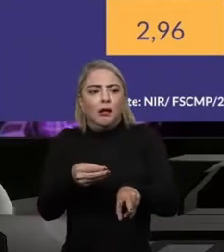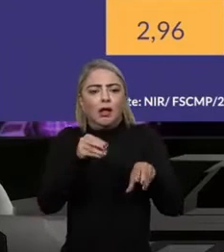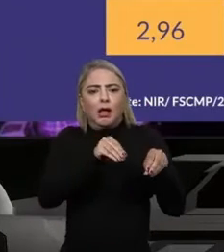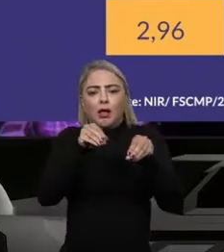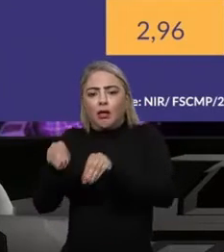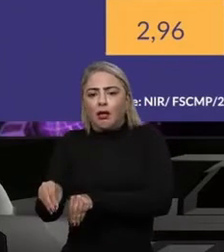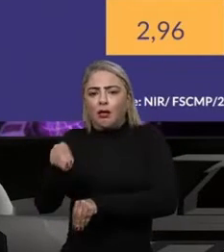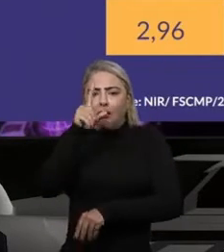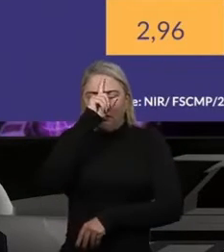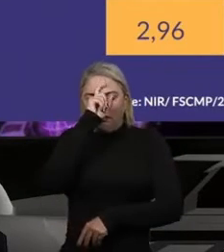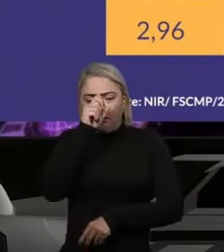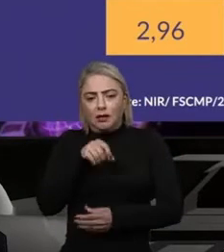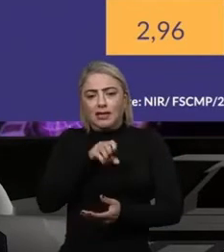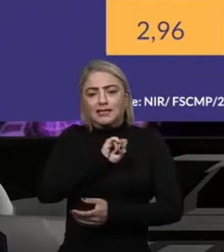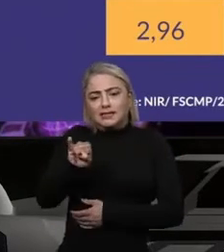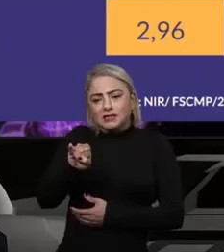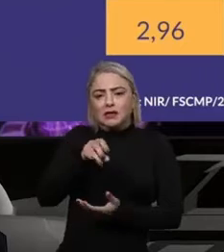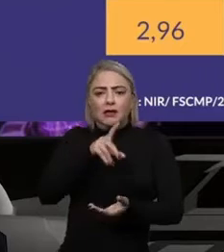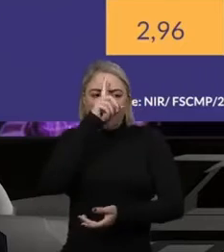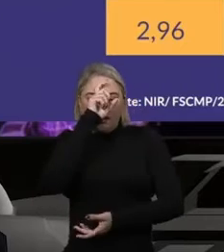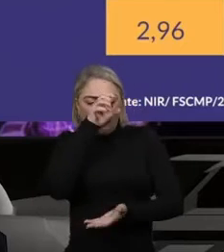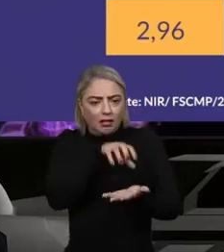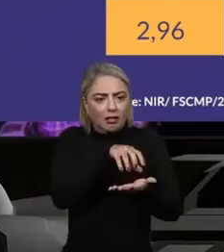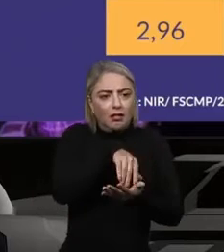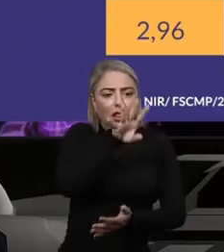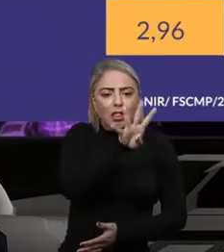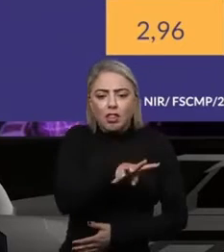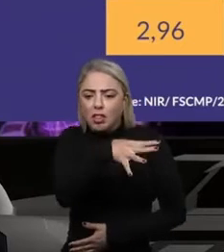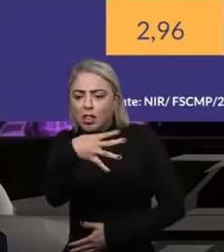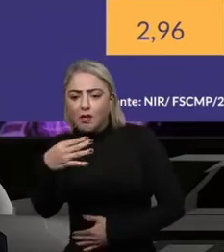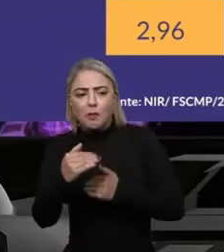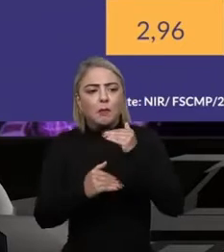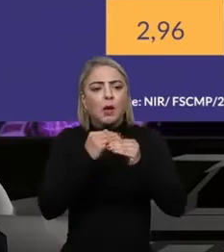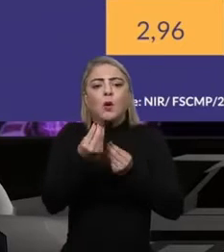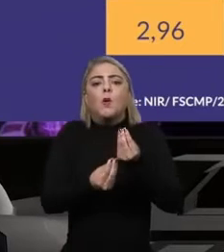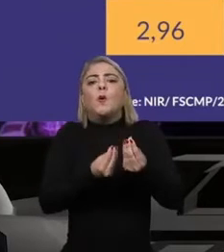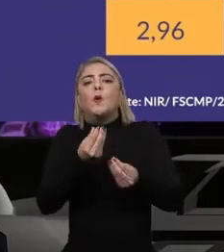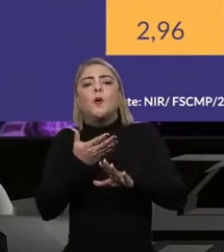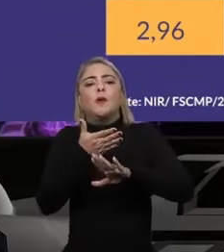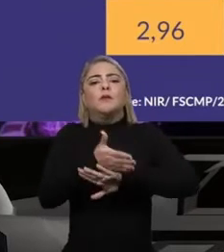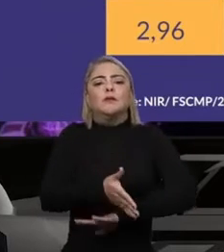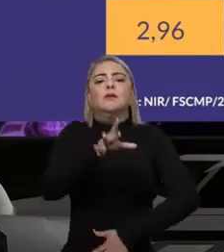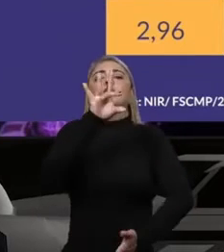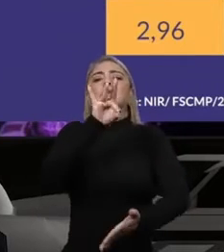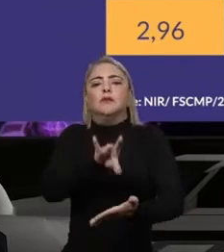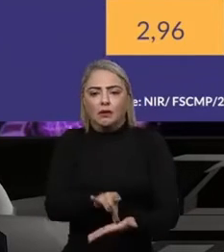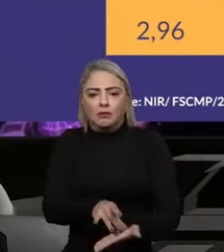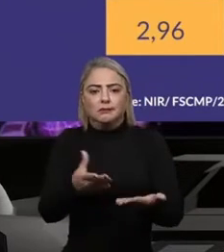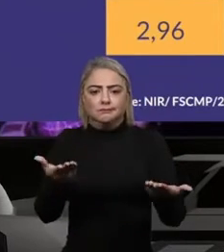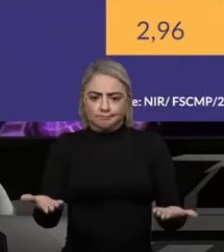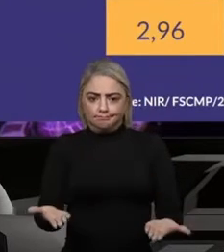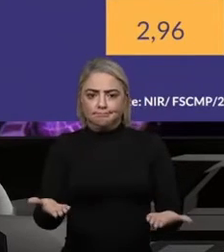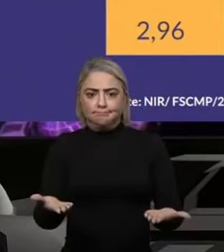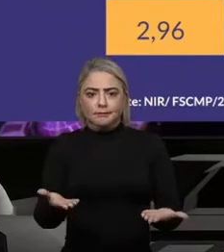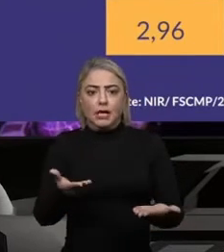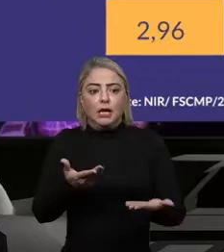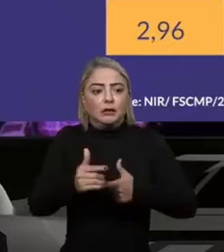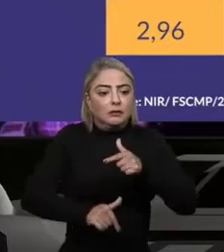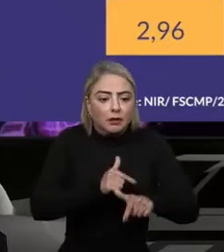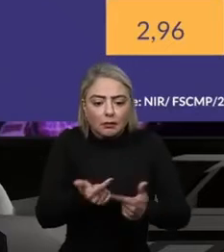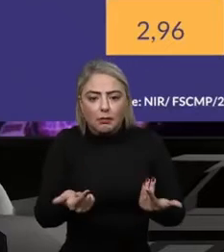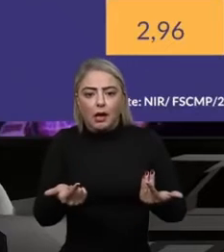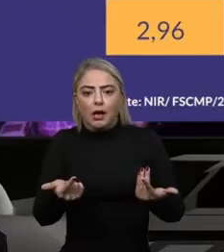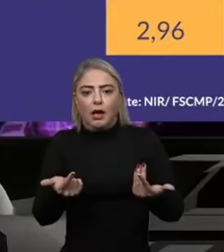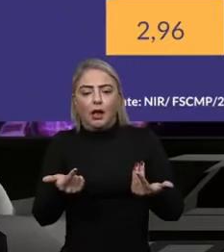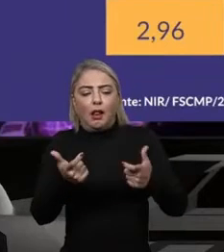Então, se as unidades hospitalares não mapearem esse processo, como elas vão intervir, de fato, nessas causas operacionais, nessas causas